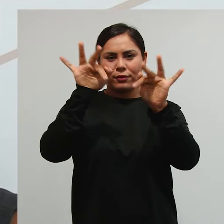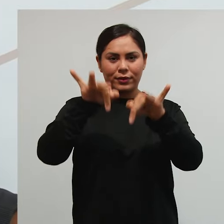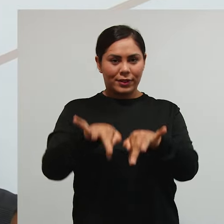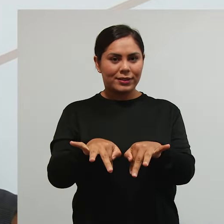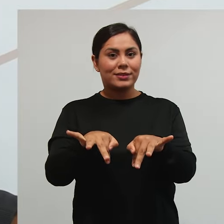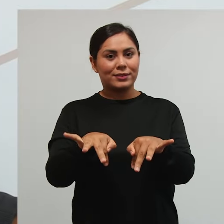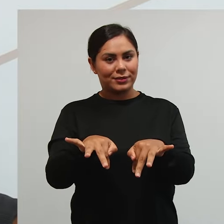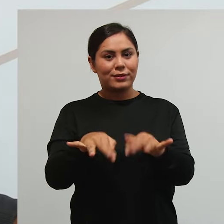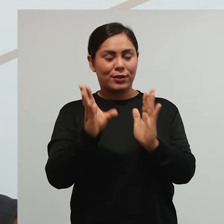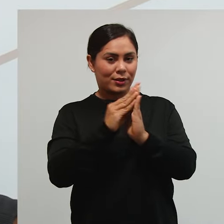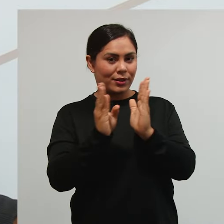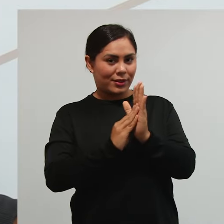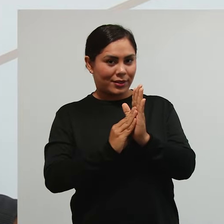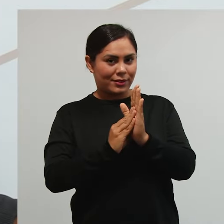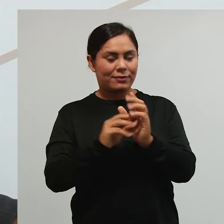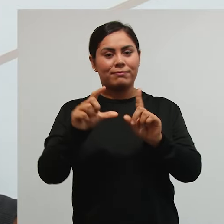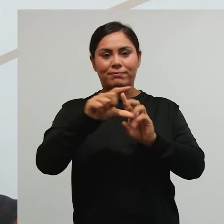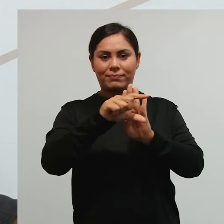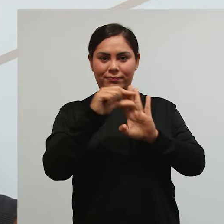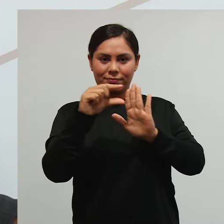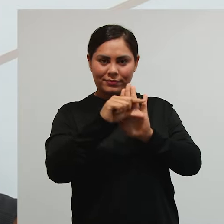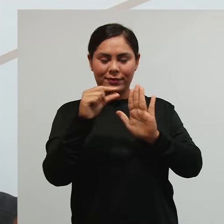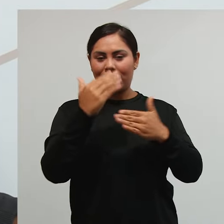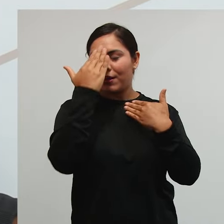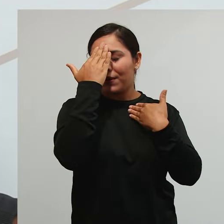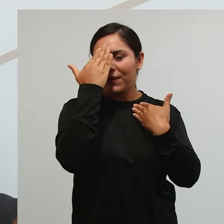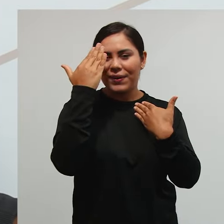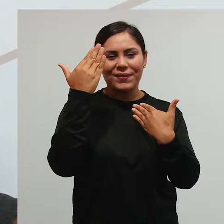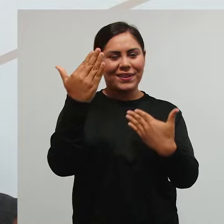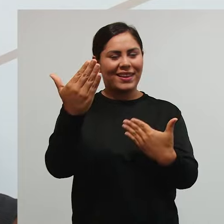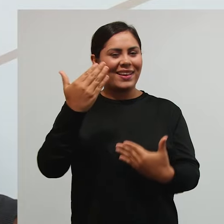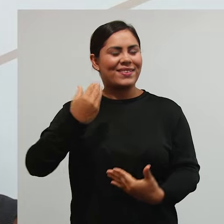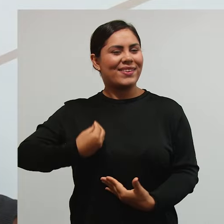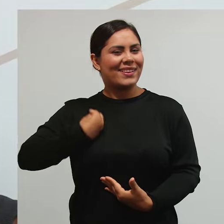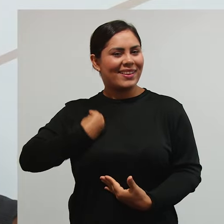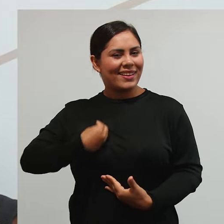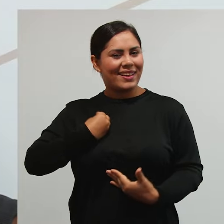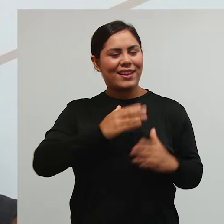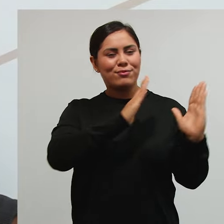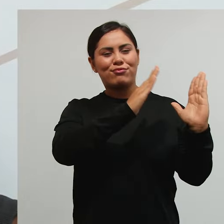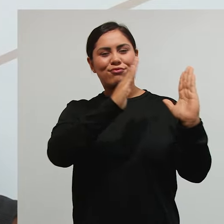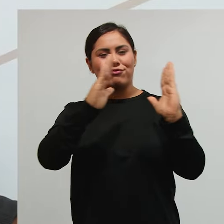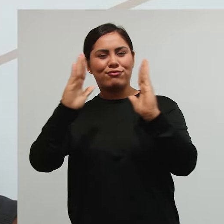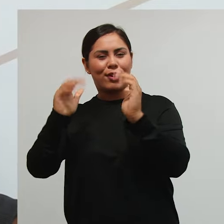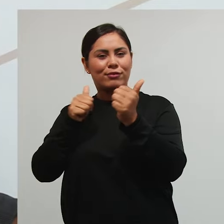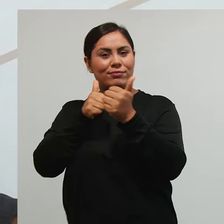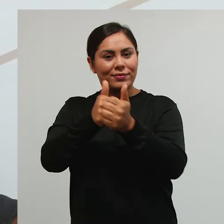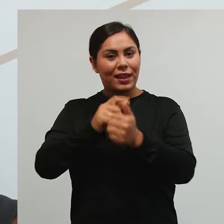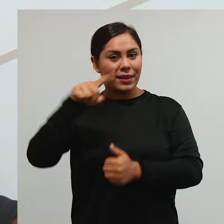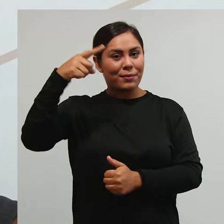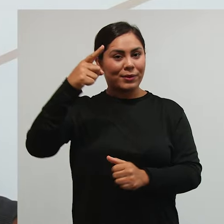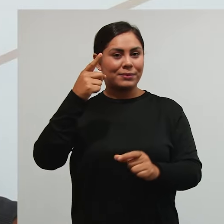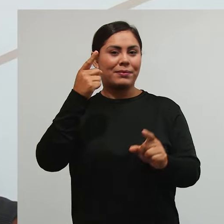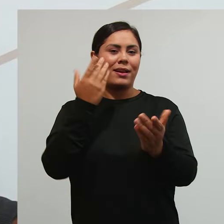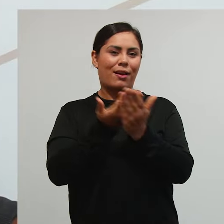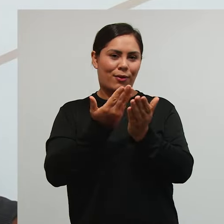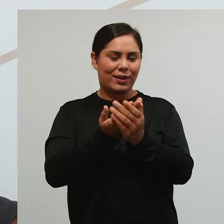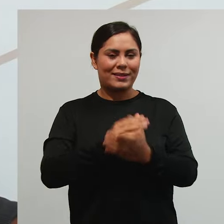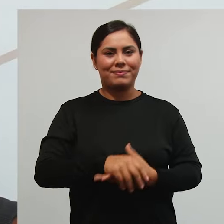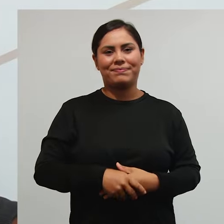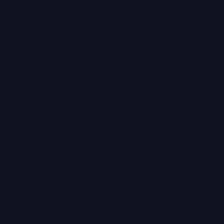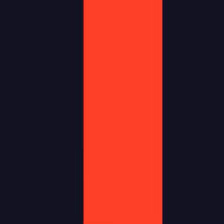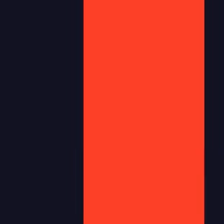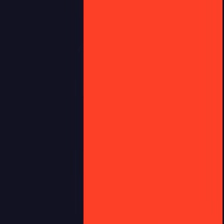finalizando o nosso conteúdo da nossa emenda muito obrigada por estar comigo até esse momento e até a próxima aula